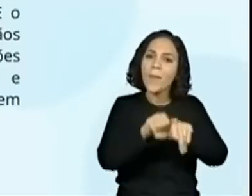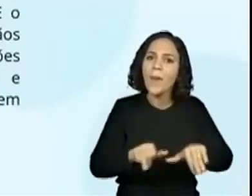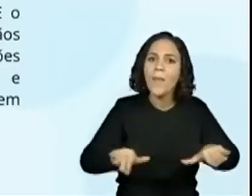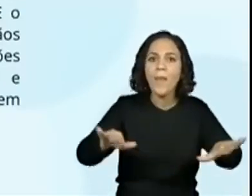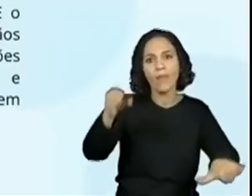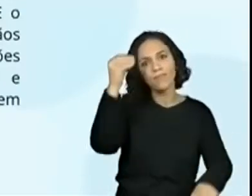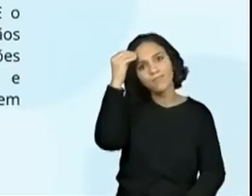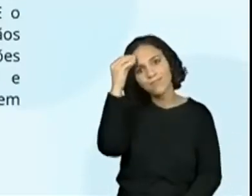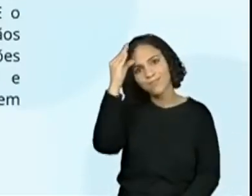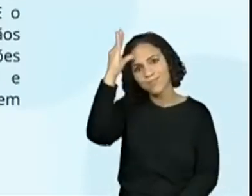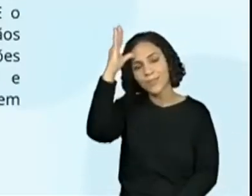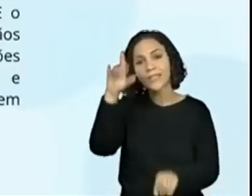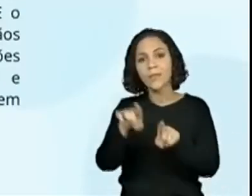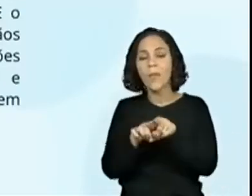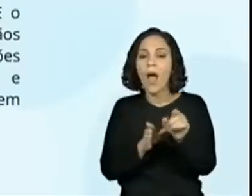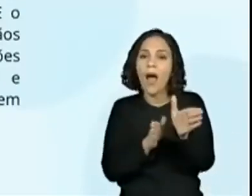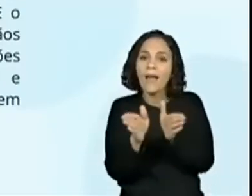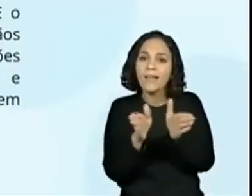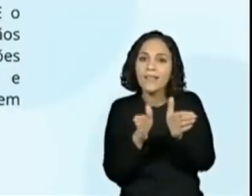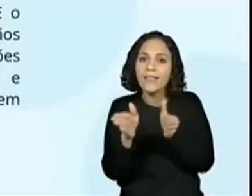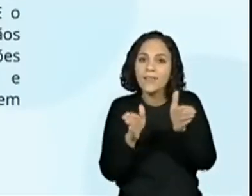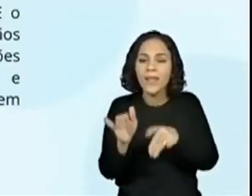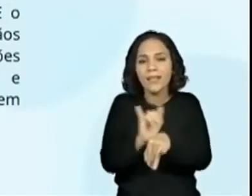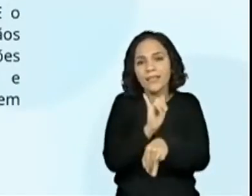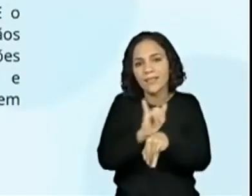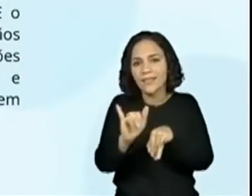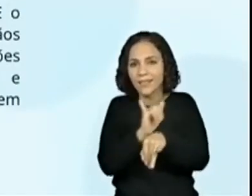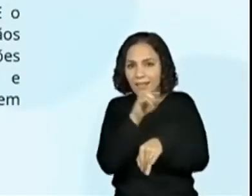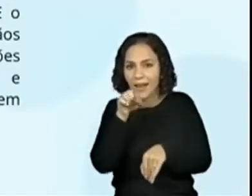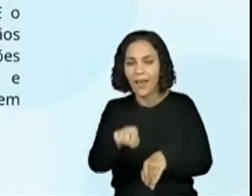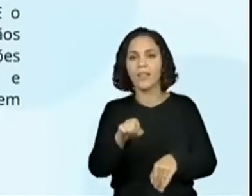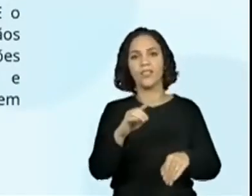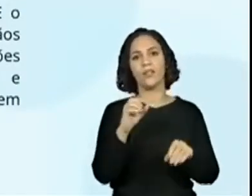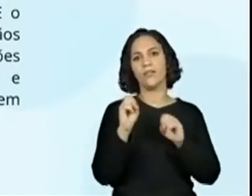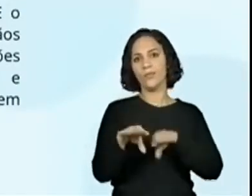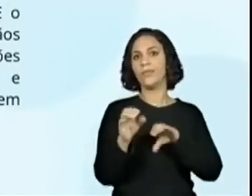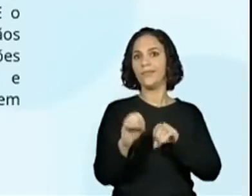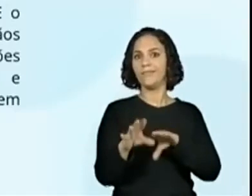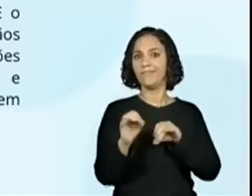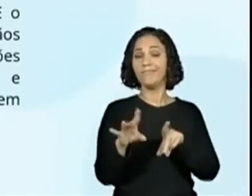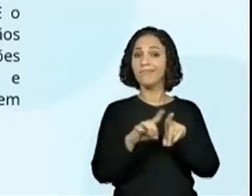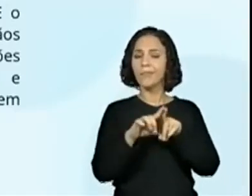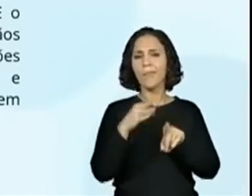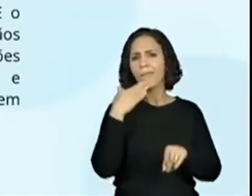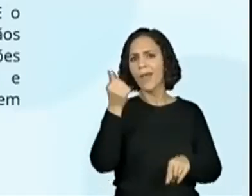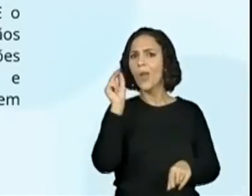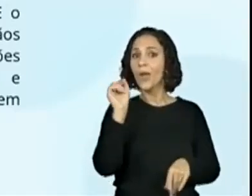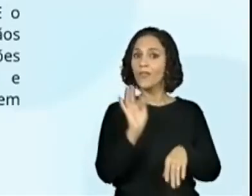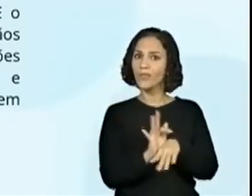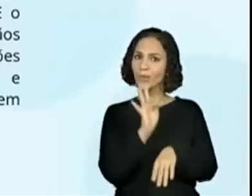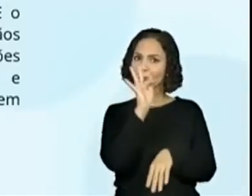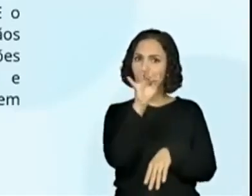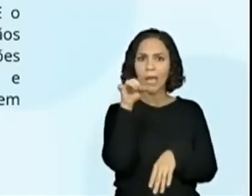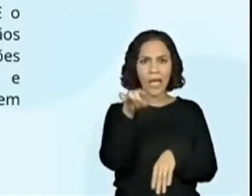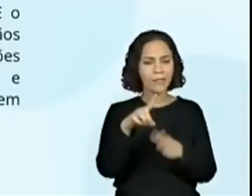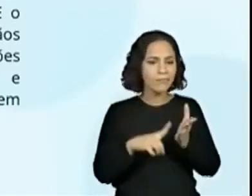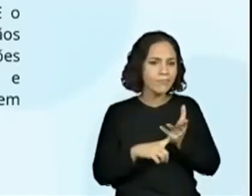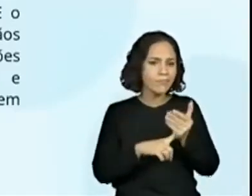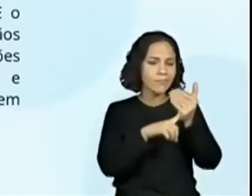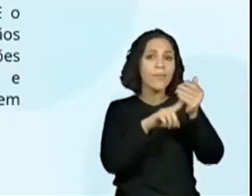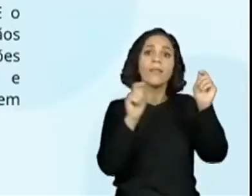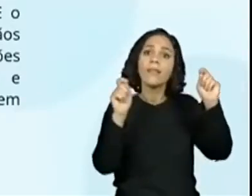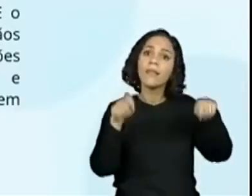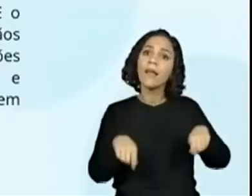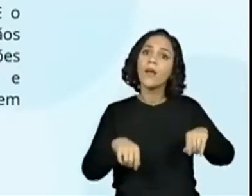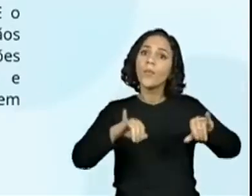aumentando o acesso a recursos educacionais. E o melhor de tudo, no futuro, essa tecnologia poderá ser